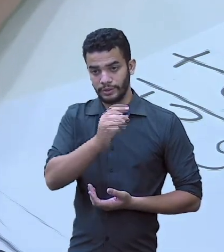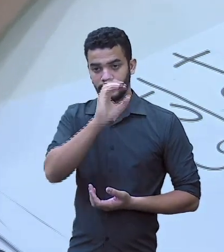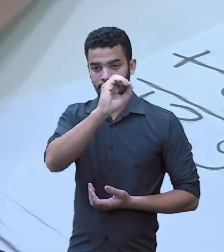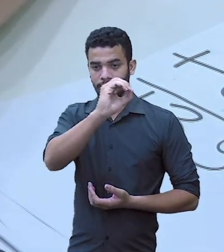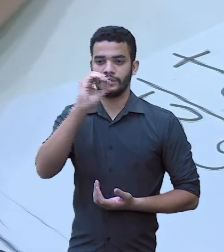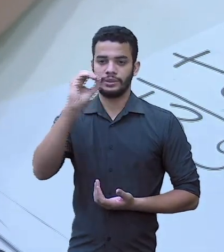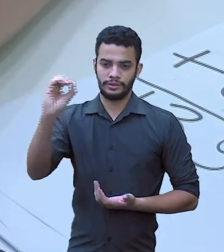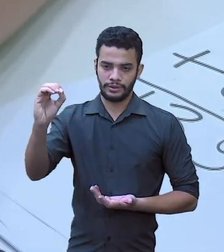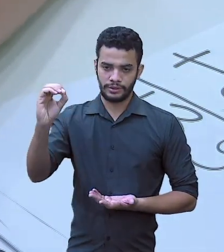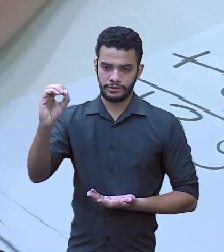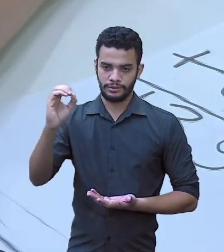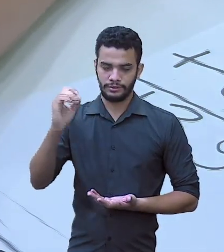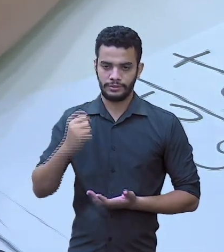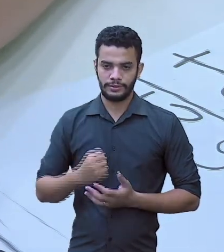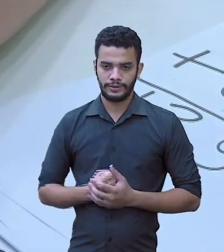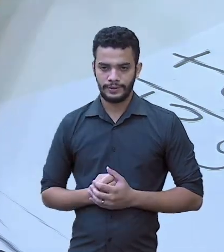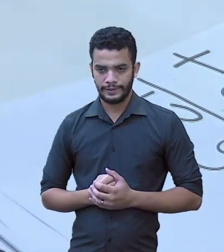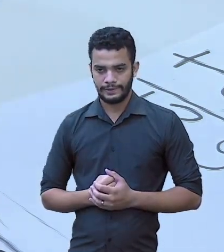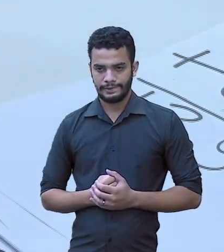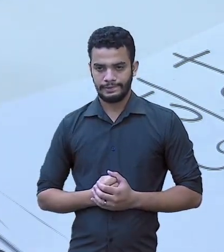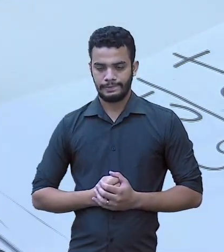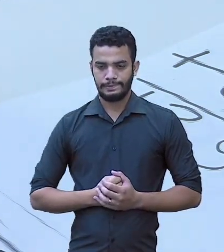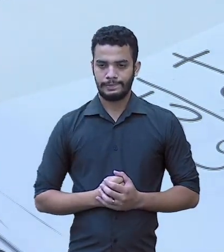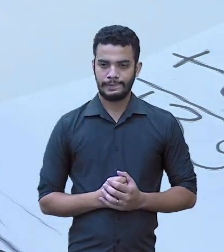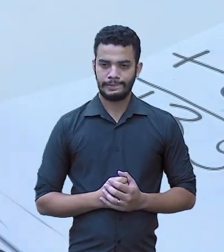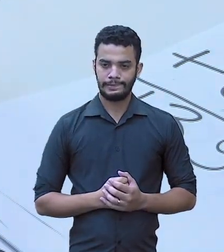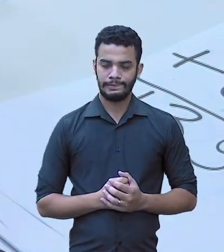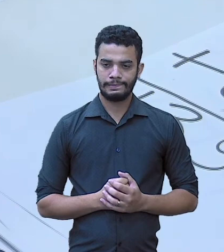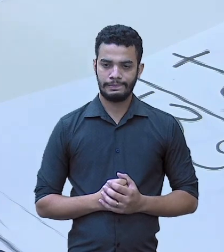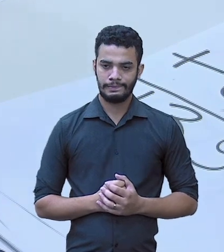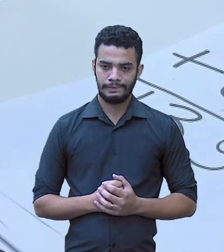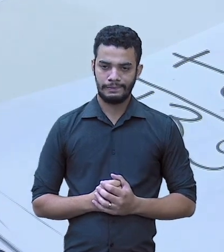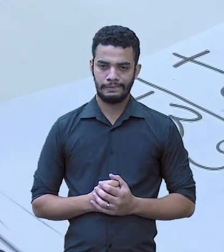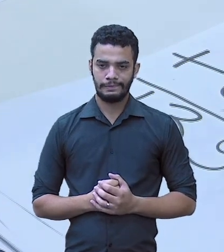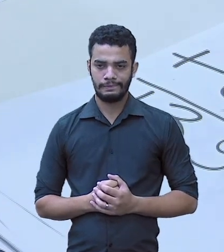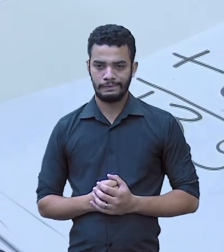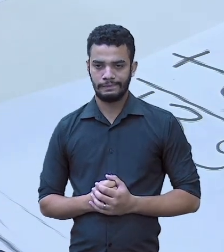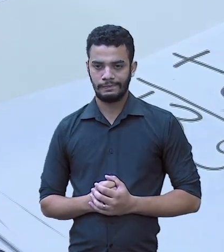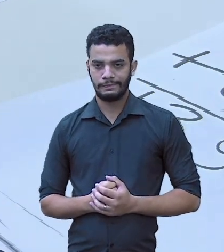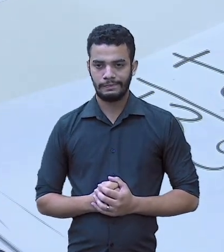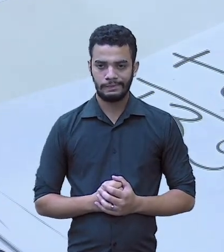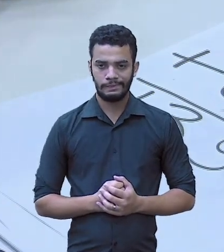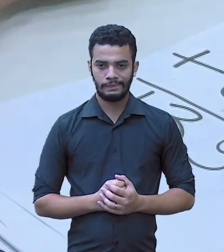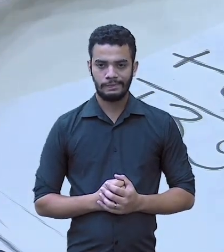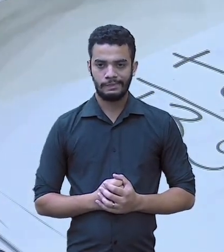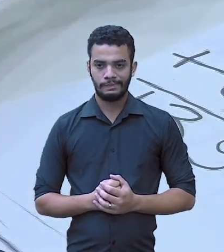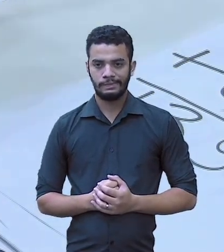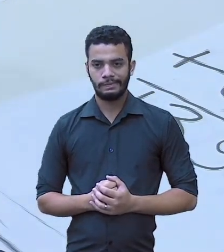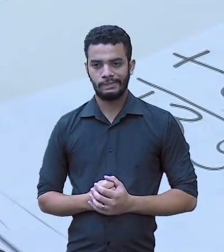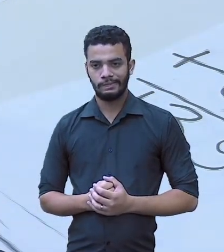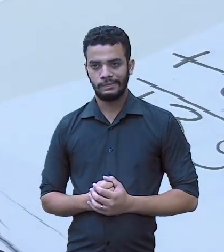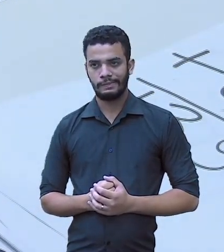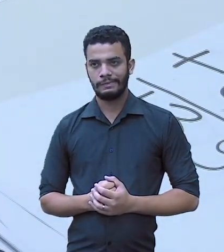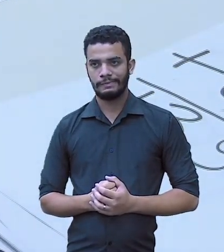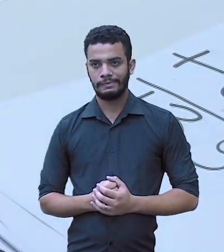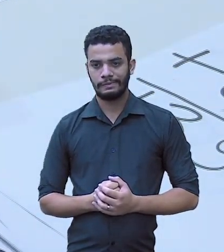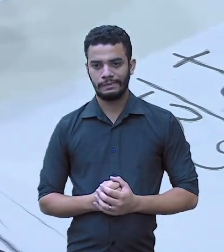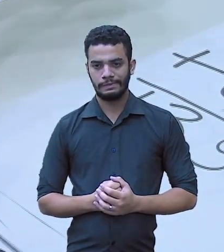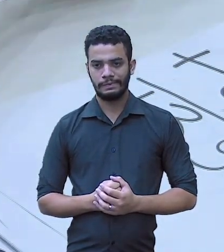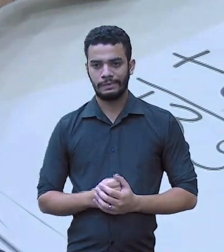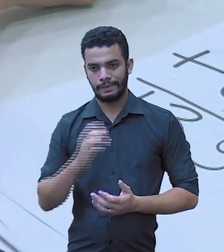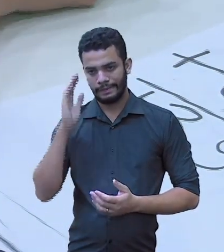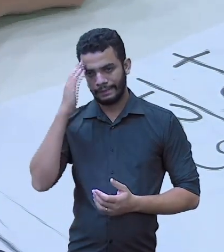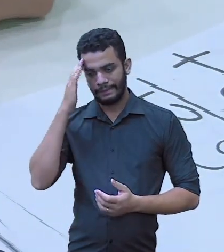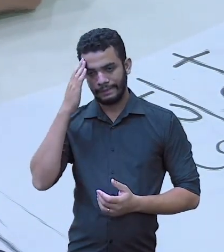preencher aqui, olha, completar com o número de casa, eu vou colocar 0, mais. Então, agora nós vamos somar